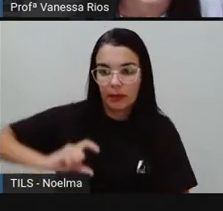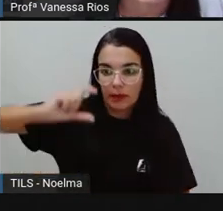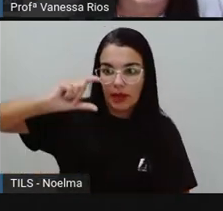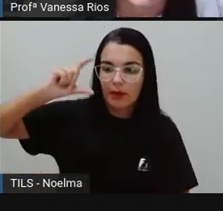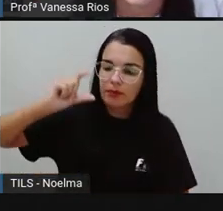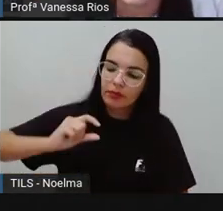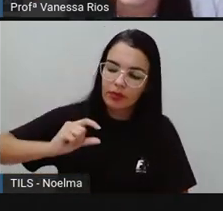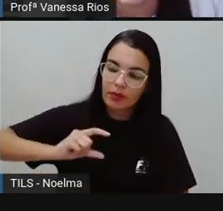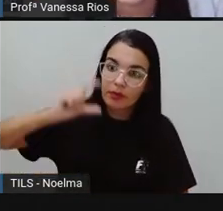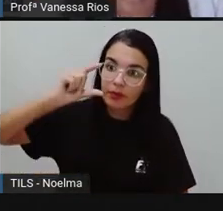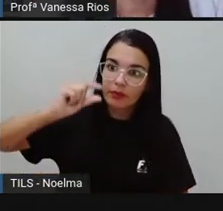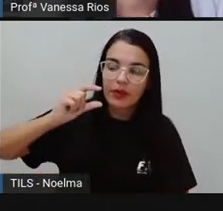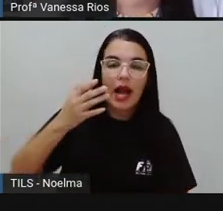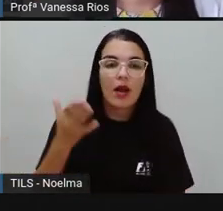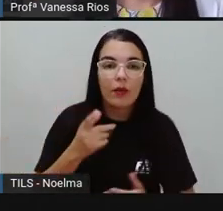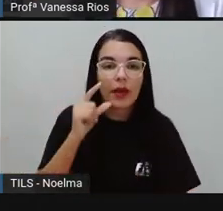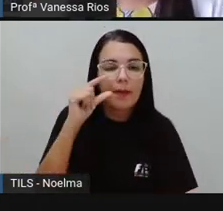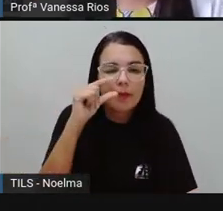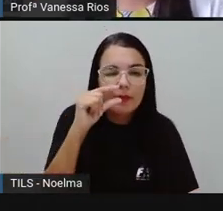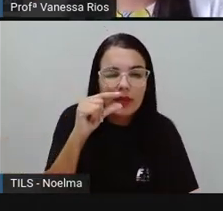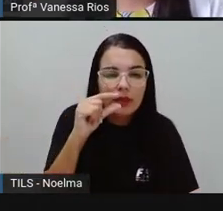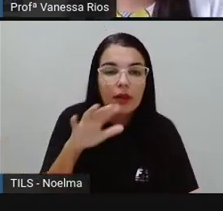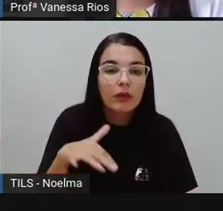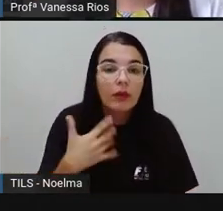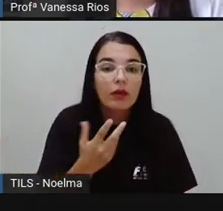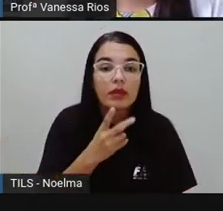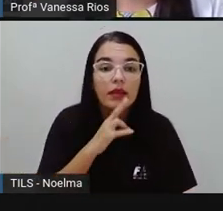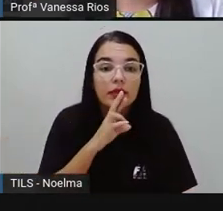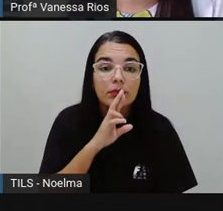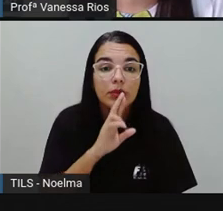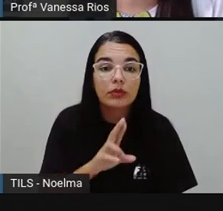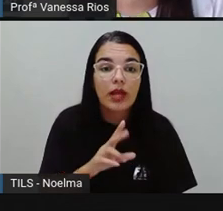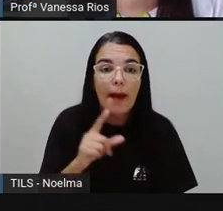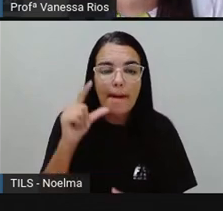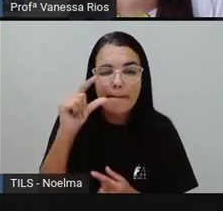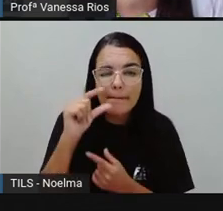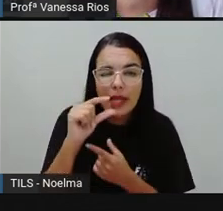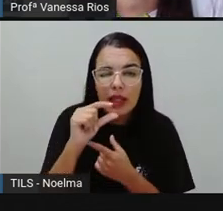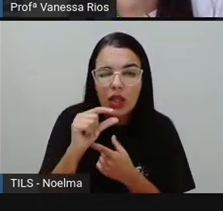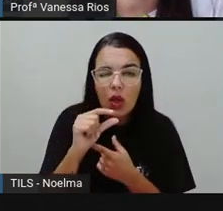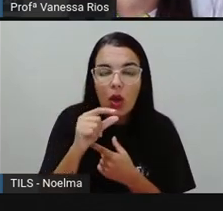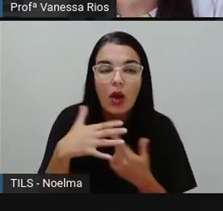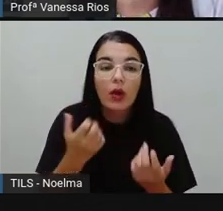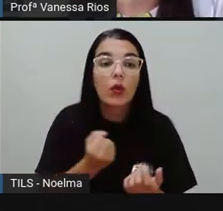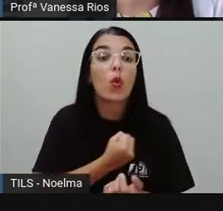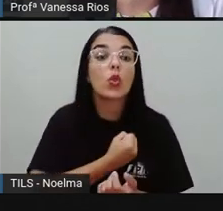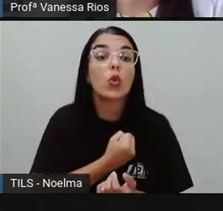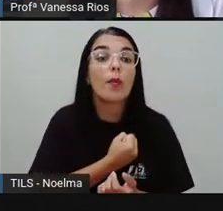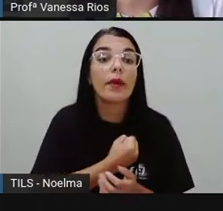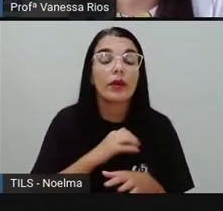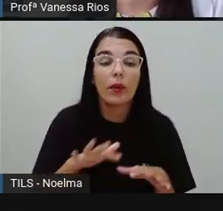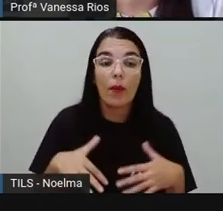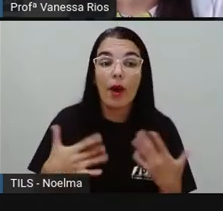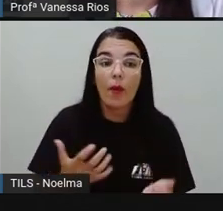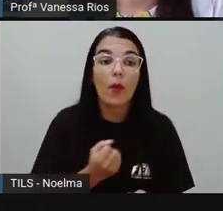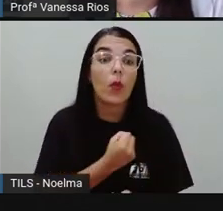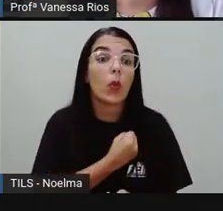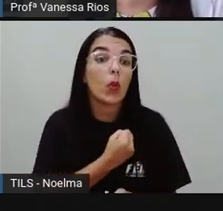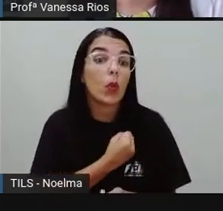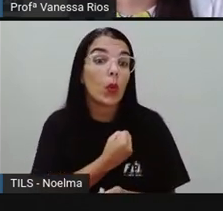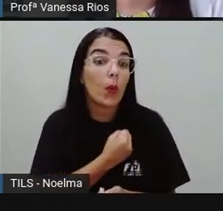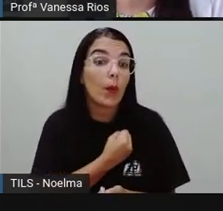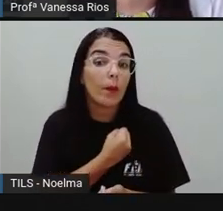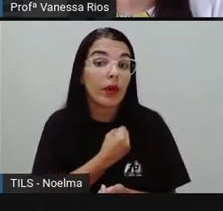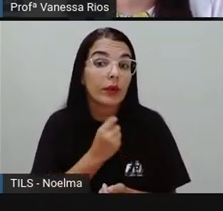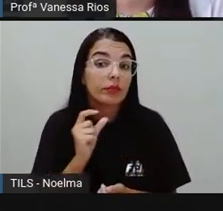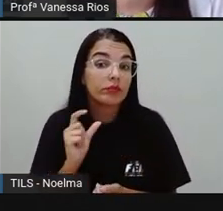mínima. Já encontraram a resposta? Qual foi a menor temperatura registrada entre os dias de